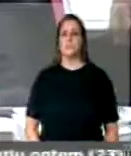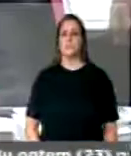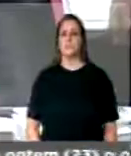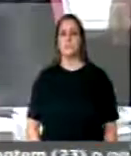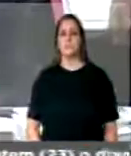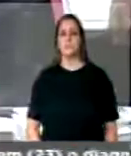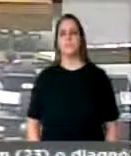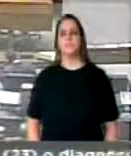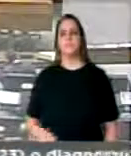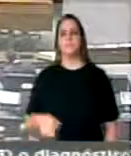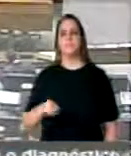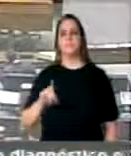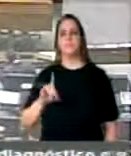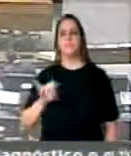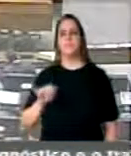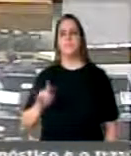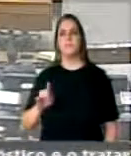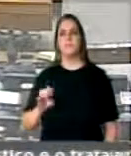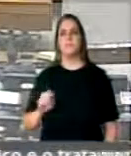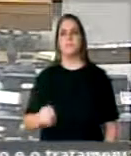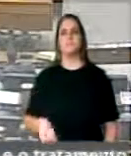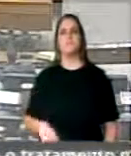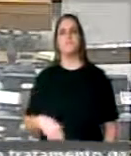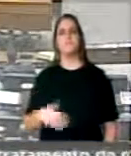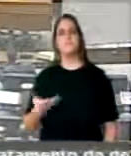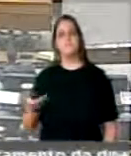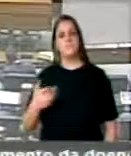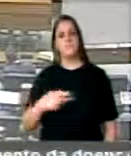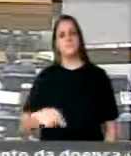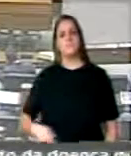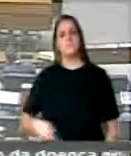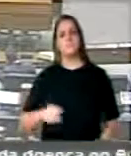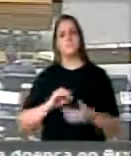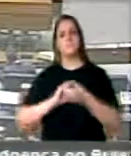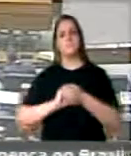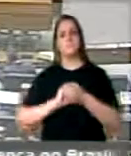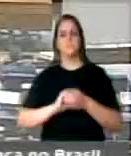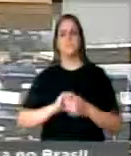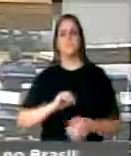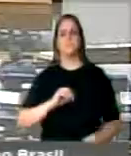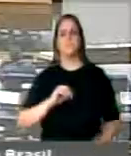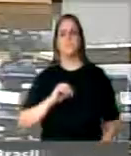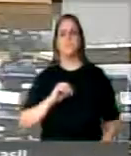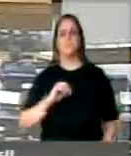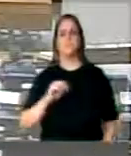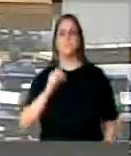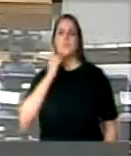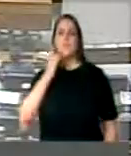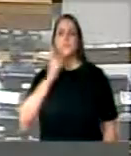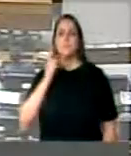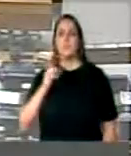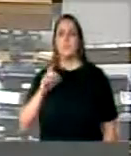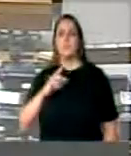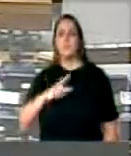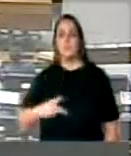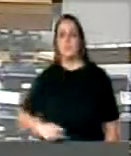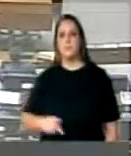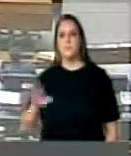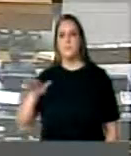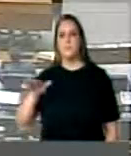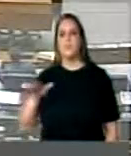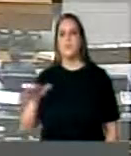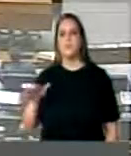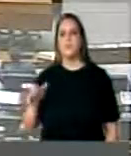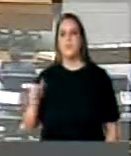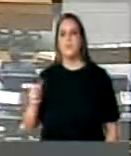Senhor presidente Beto Mansur, senhor presidente, deputado Beto Mansur, o homem na